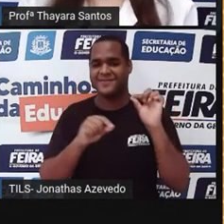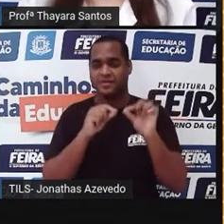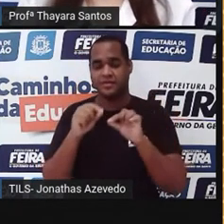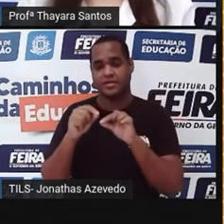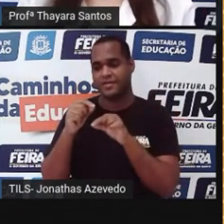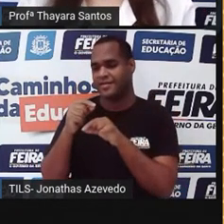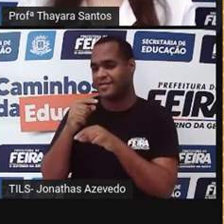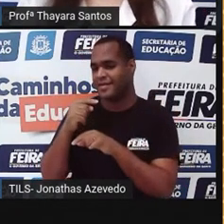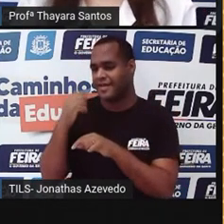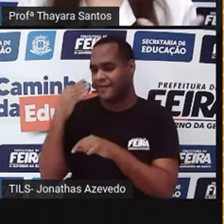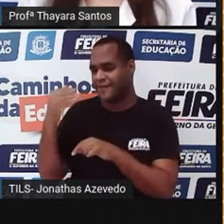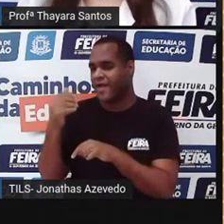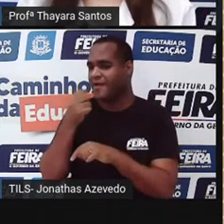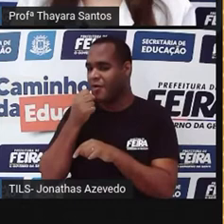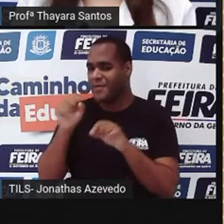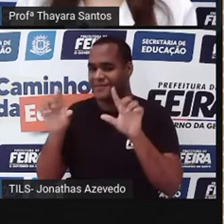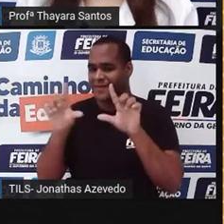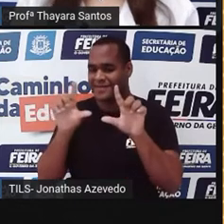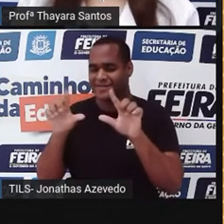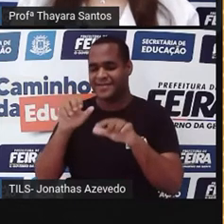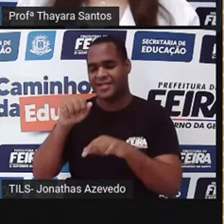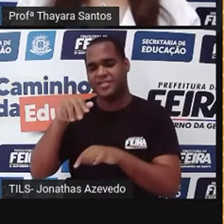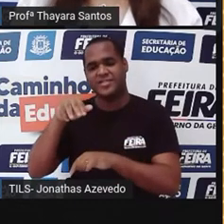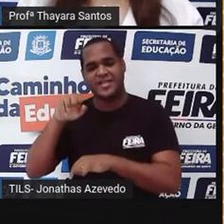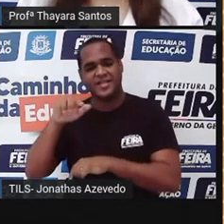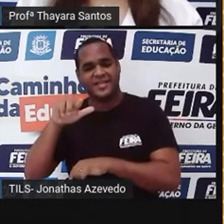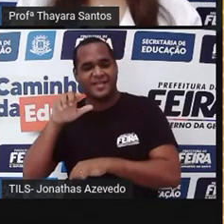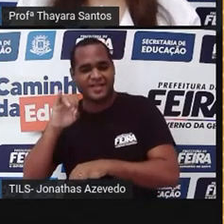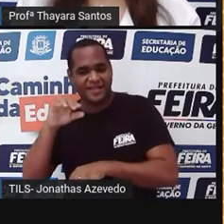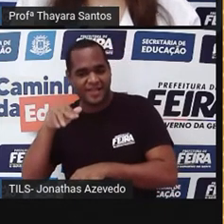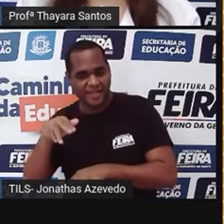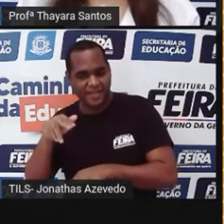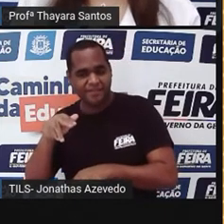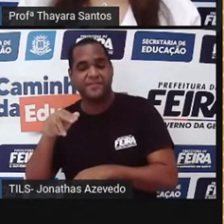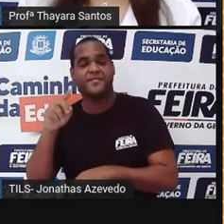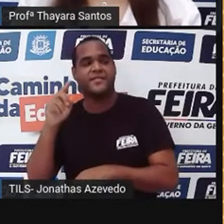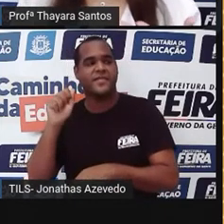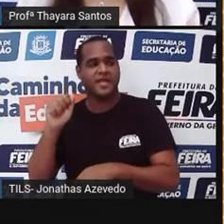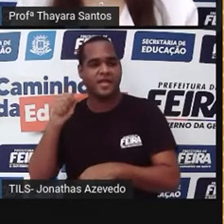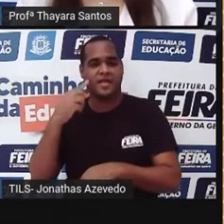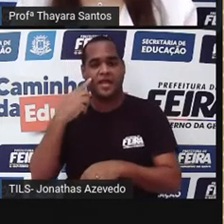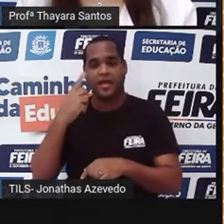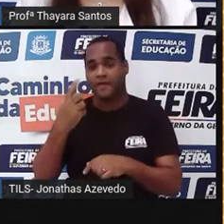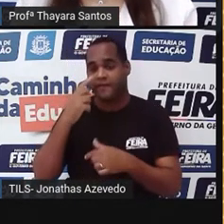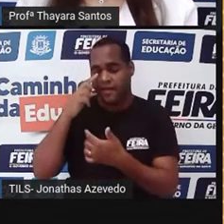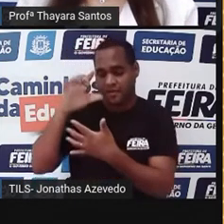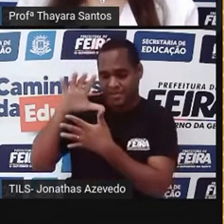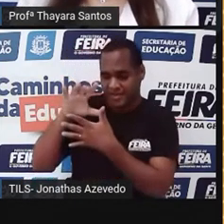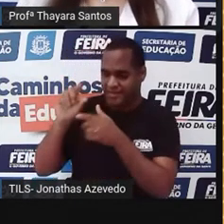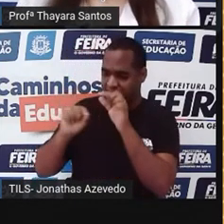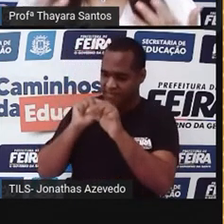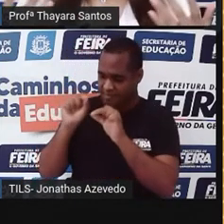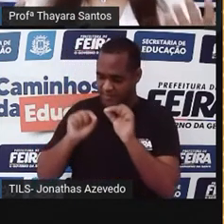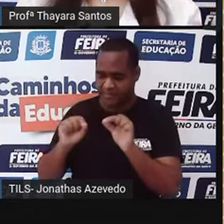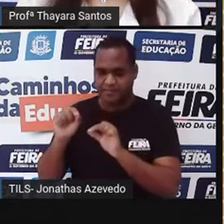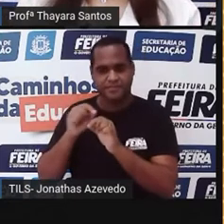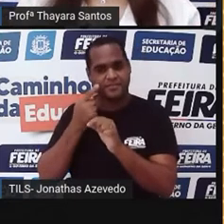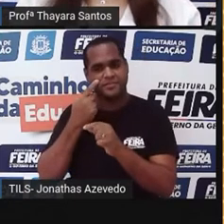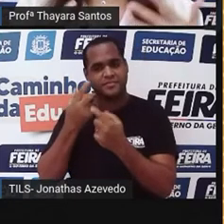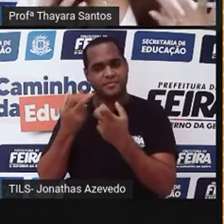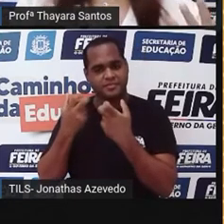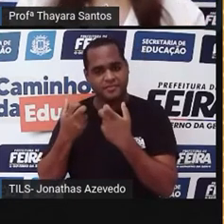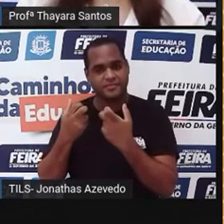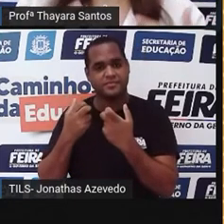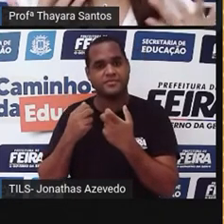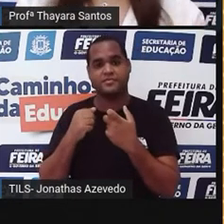famosa dos Estados Unidos, Angelina Jolie. Ela fez esse mapeamento genético que ela verificou que os